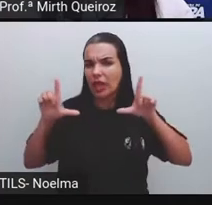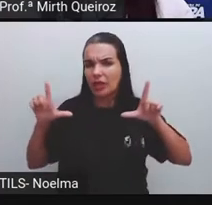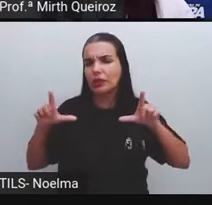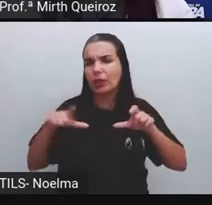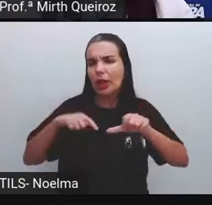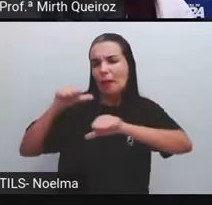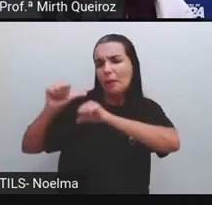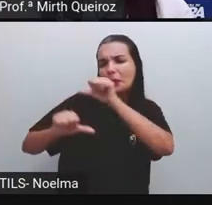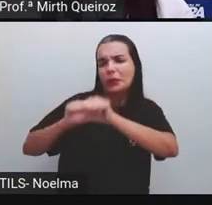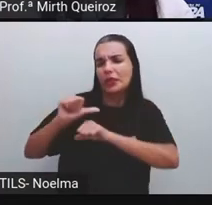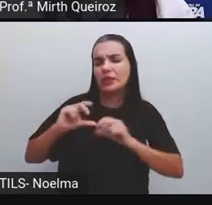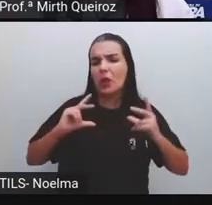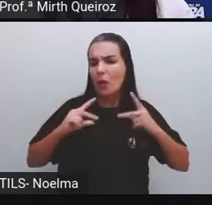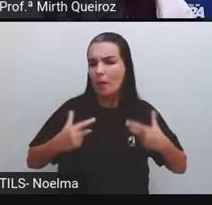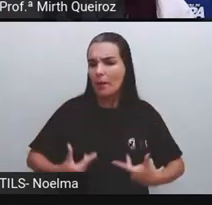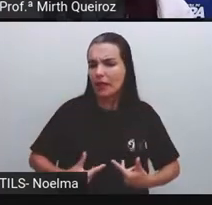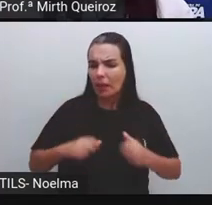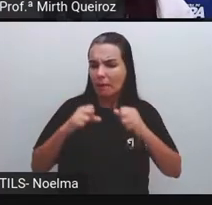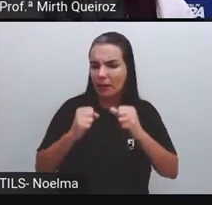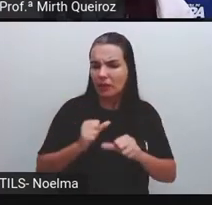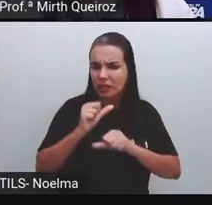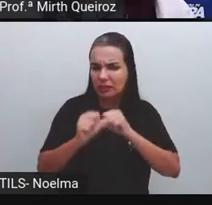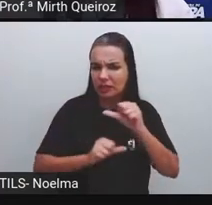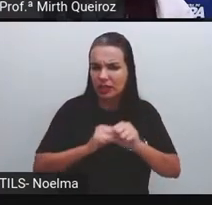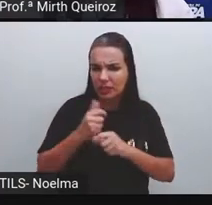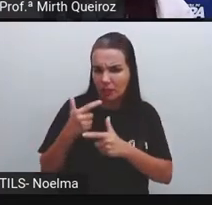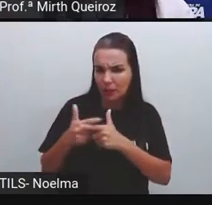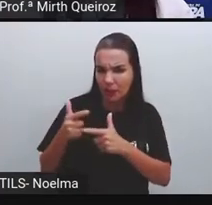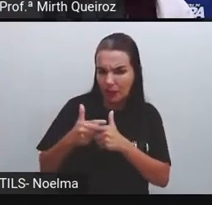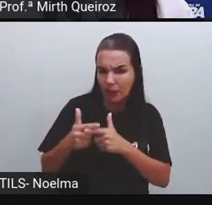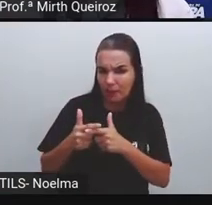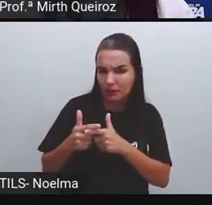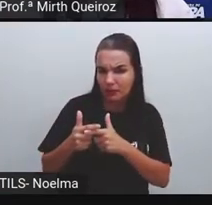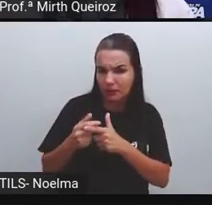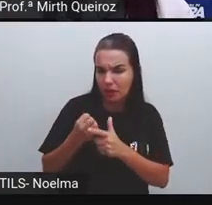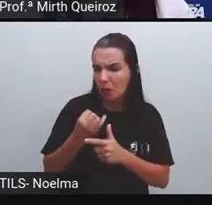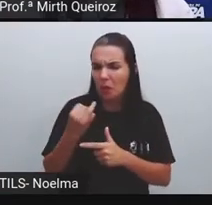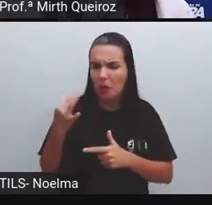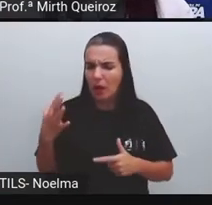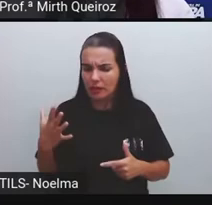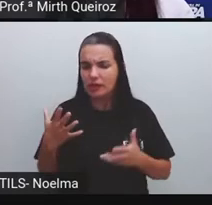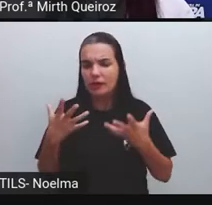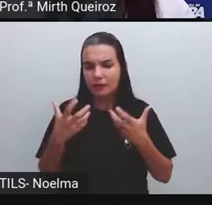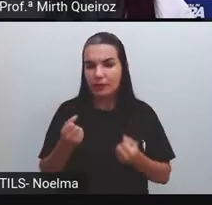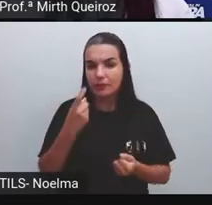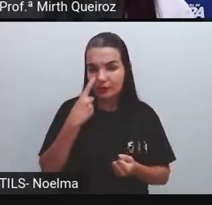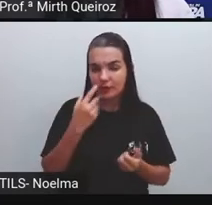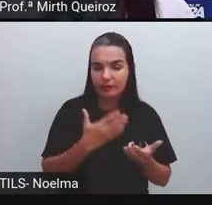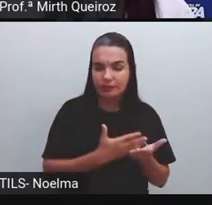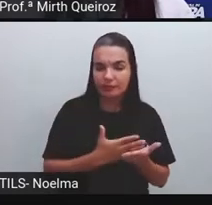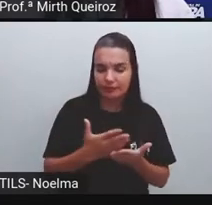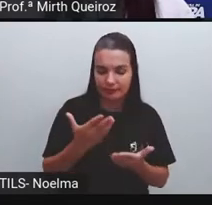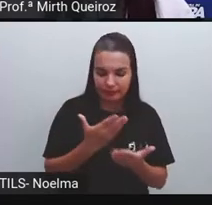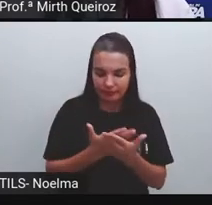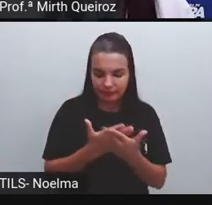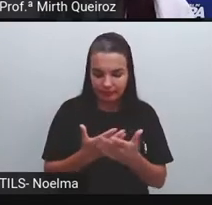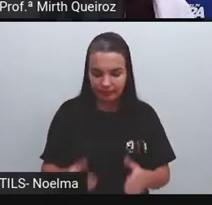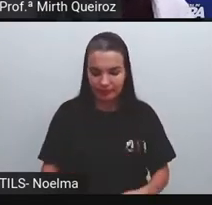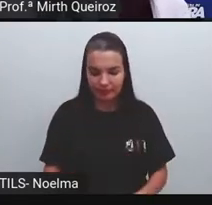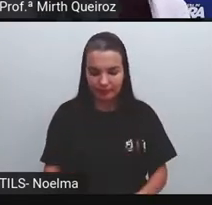homem, pode trazer problemas? E que tipo de problemas a gente pode ter? Nós vamos falar sobre eles durante essa aula.